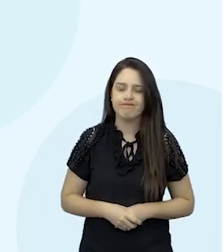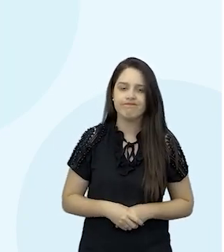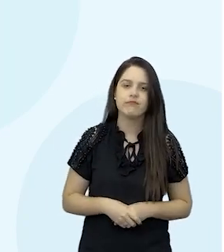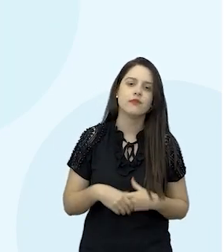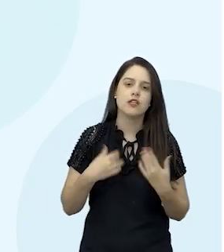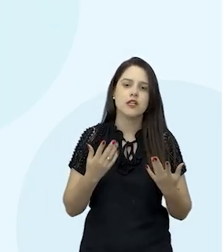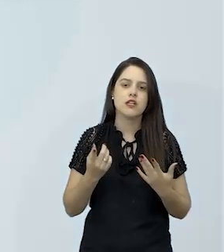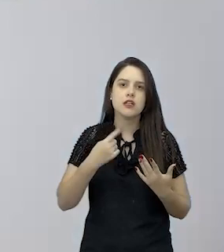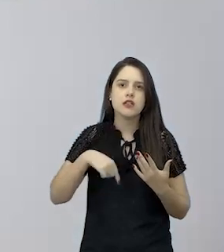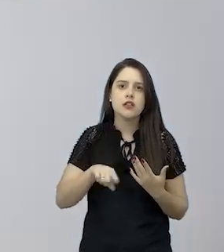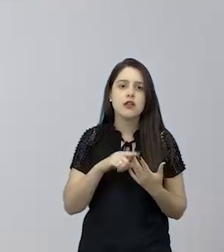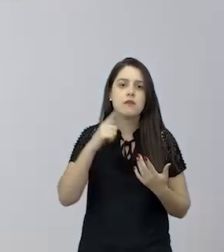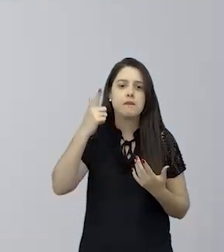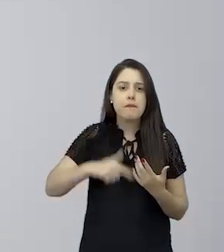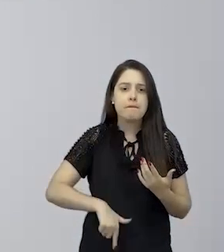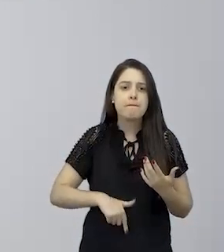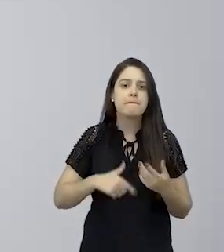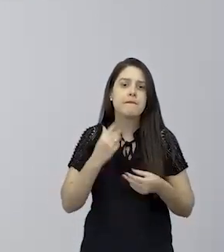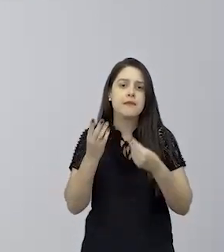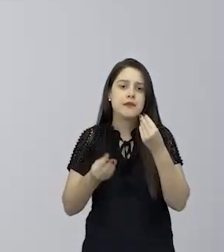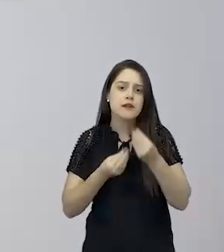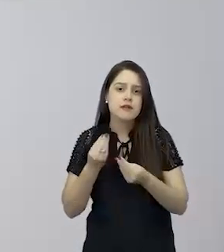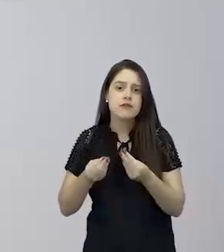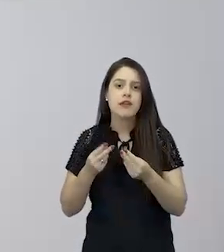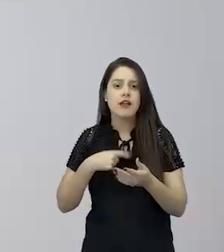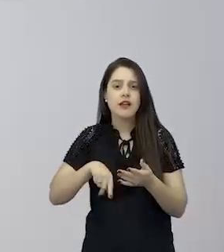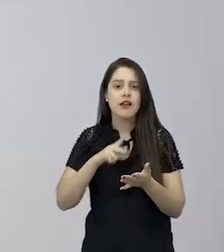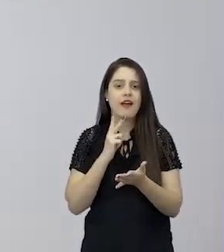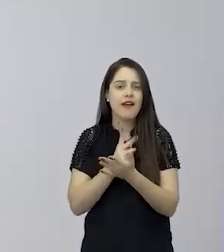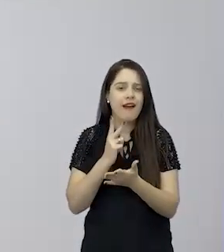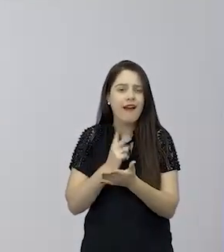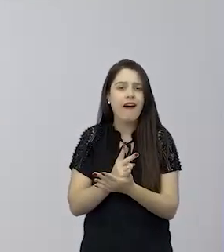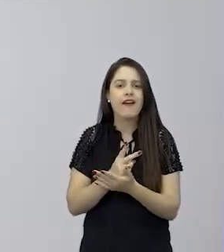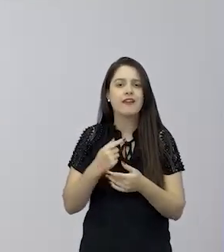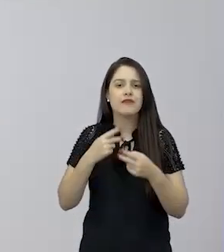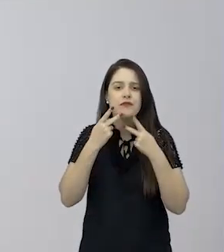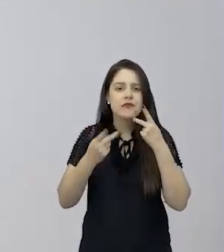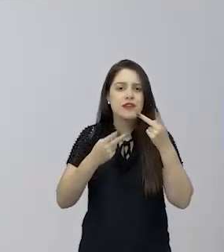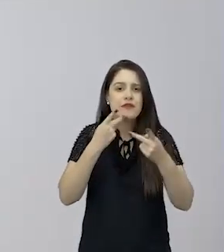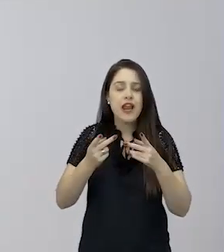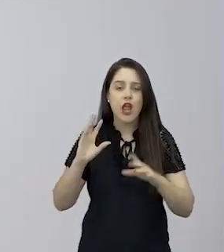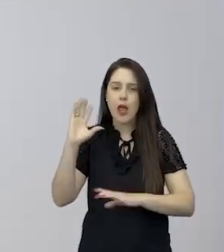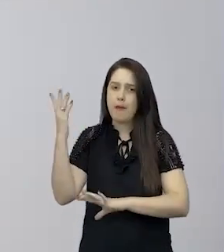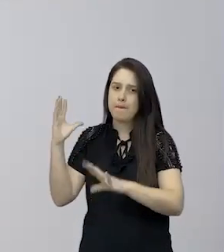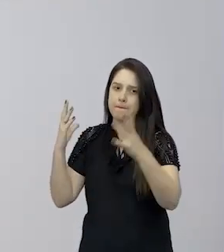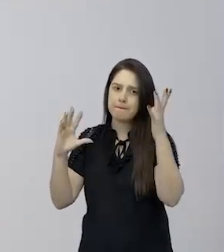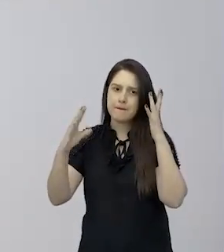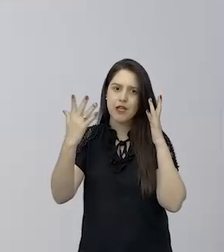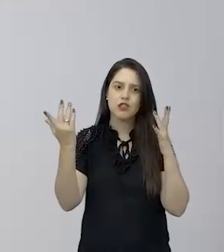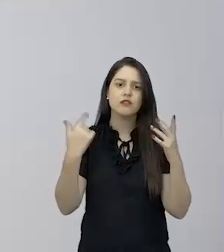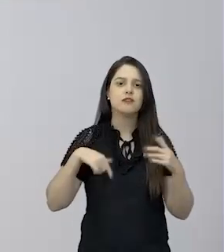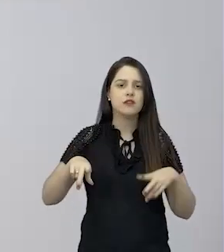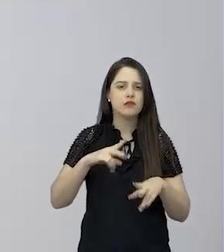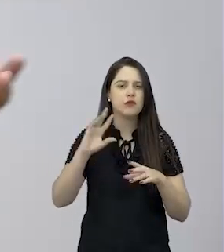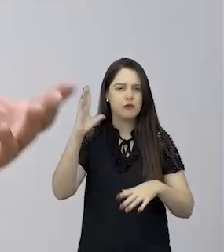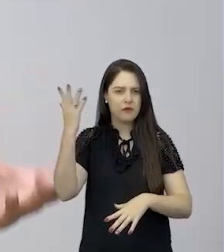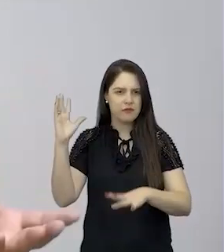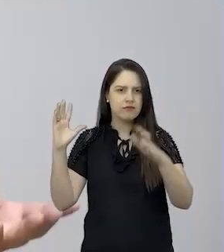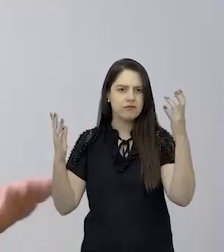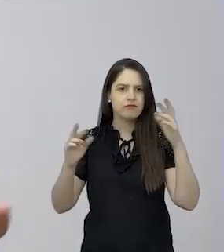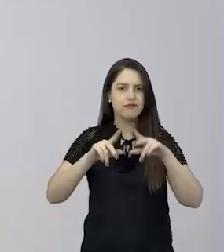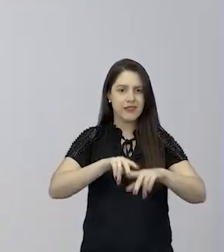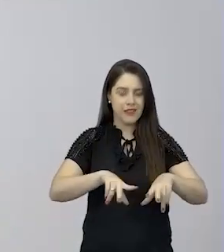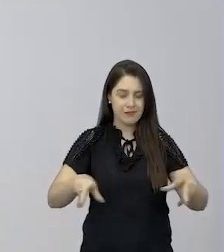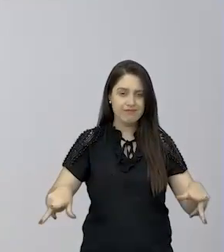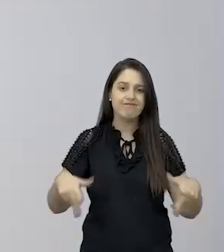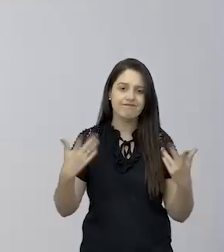certo? Então a gente não vai só pensar em fauna e flora, obviamente que não, né? Quando a gente fala em meio ambiente, nós somos o meio ambiente também, nós estamos aqui